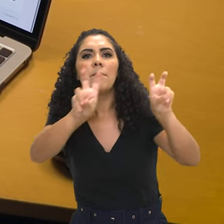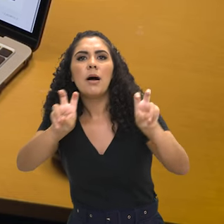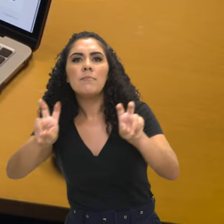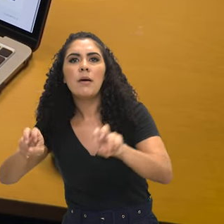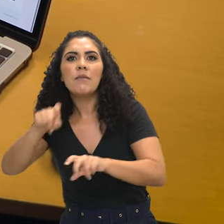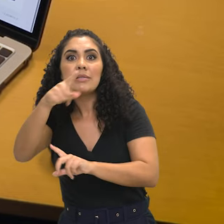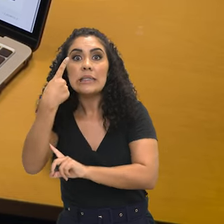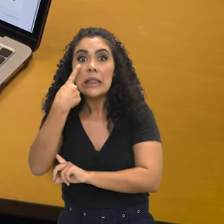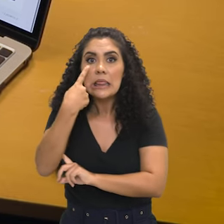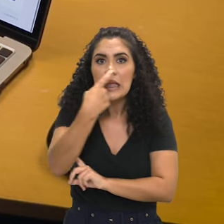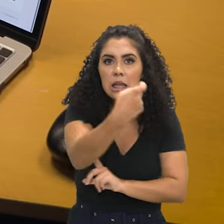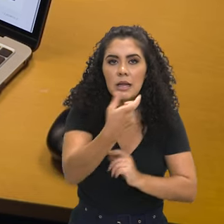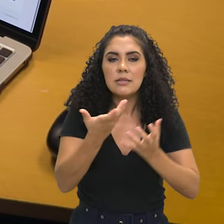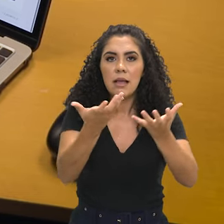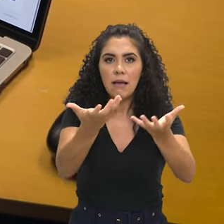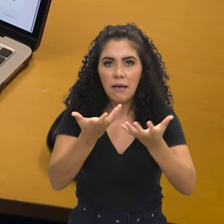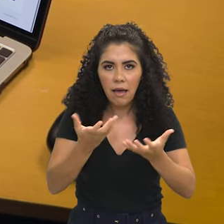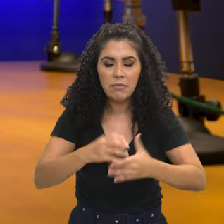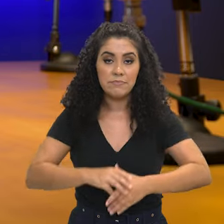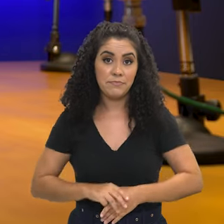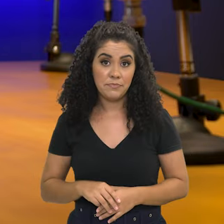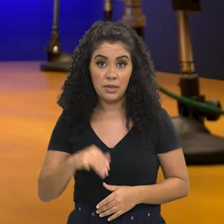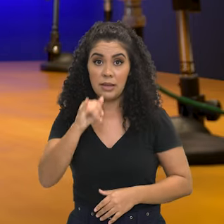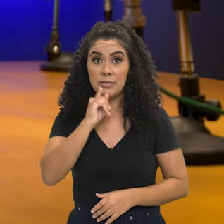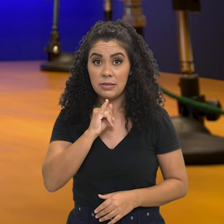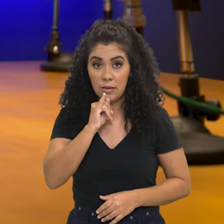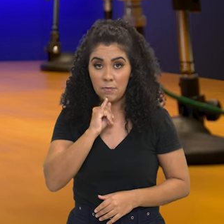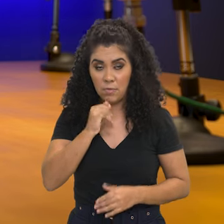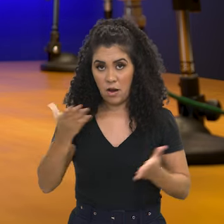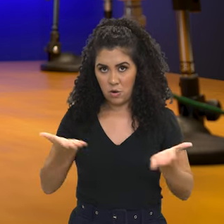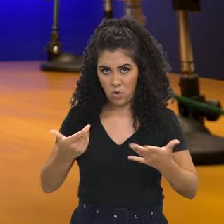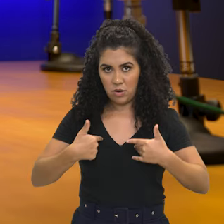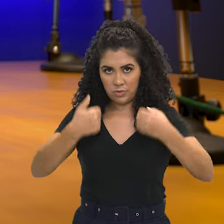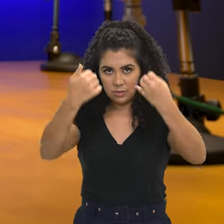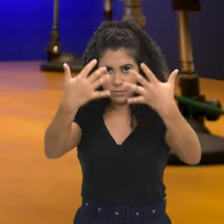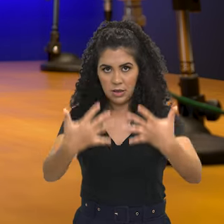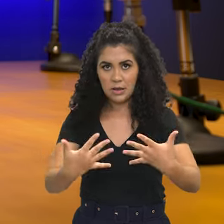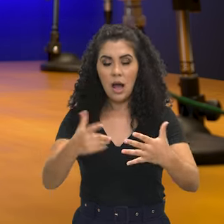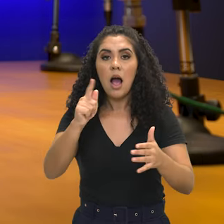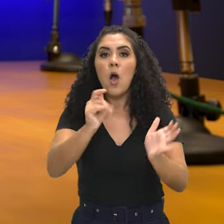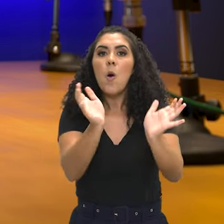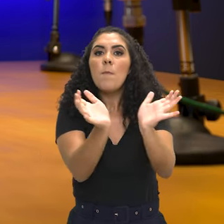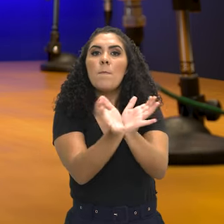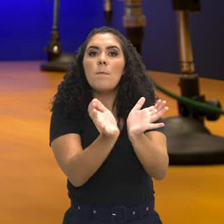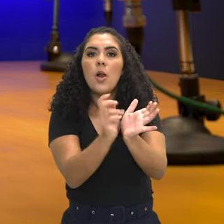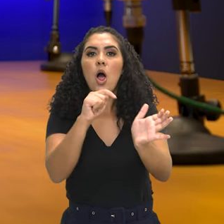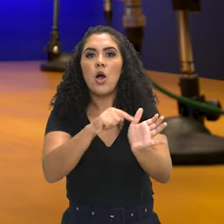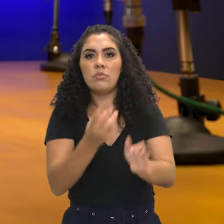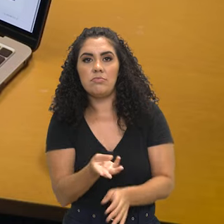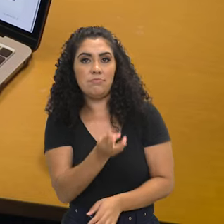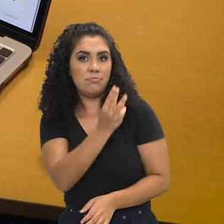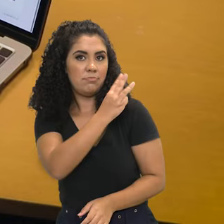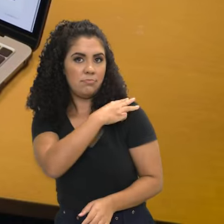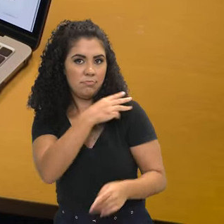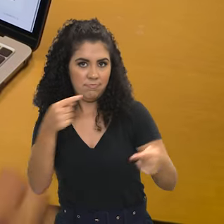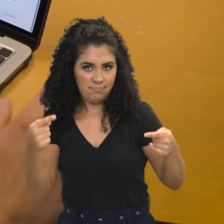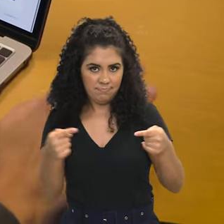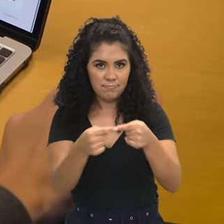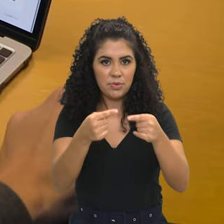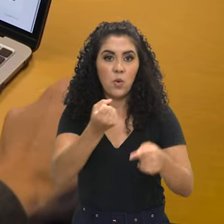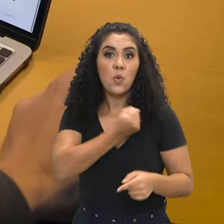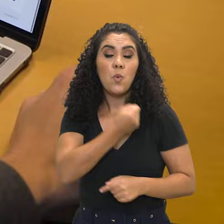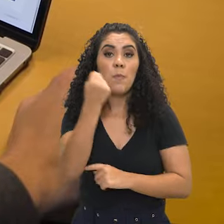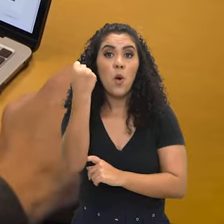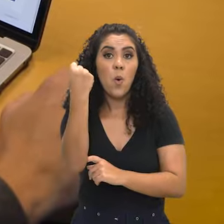temático eu tenho interesse em prestar. No caso desse tutorial, a gente vai fazer no bloco de nível intermediário.